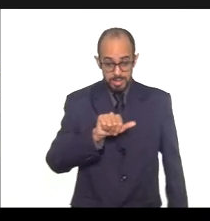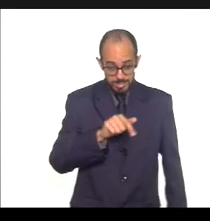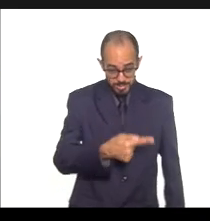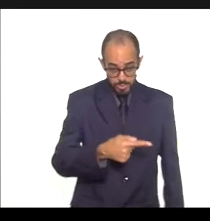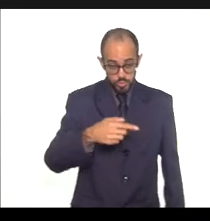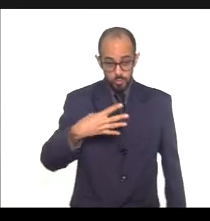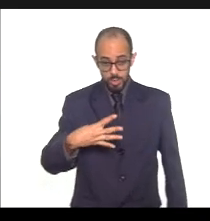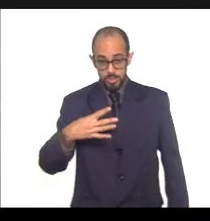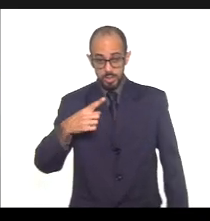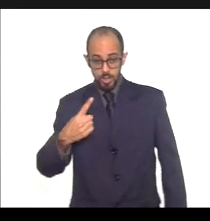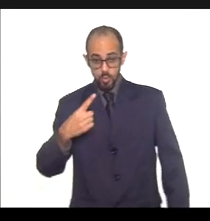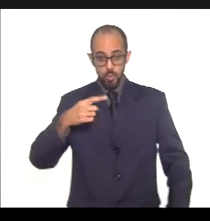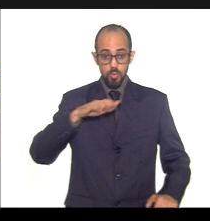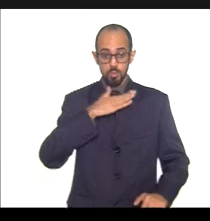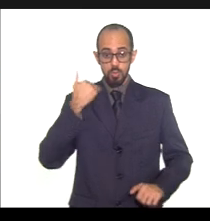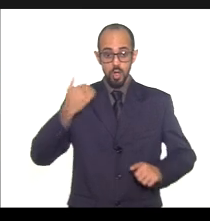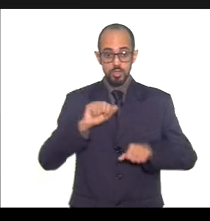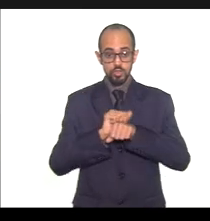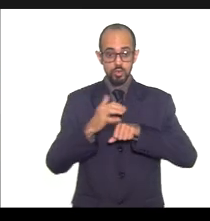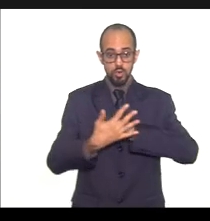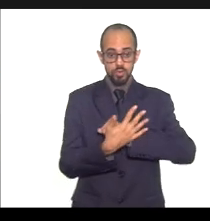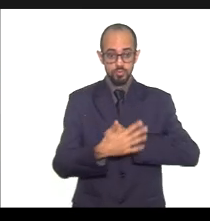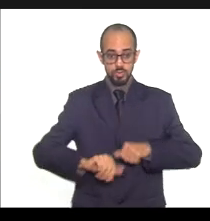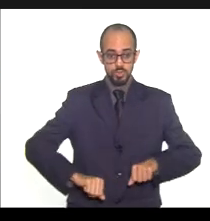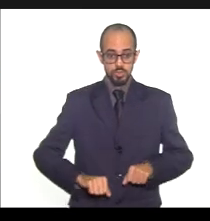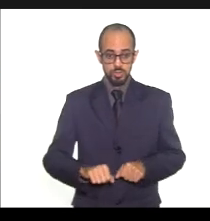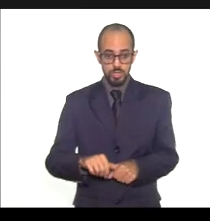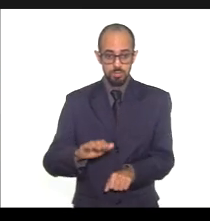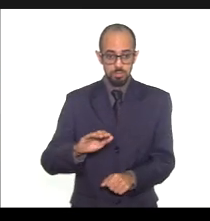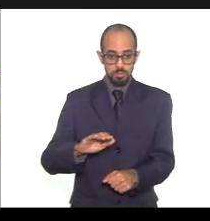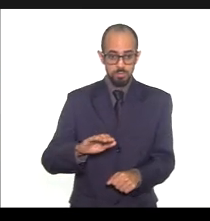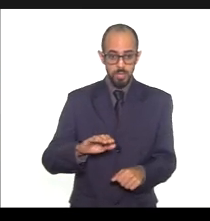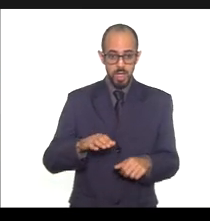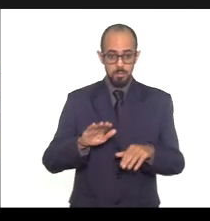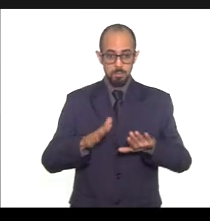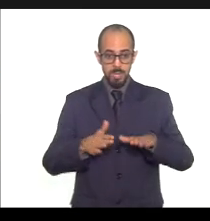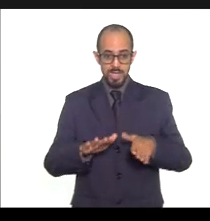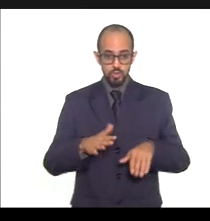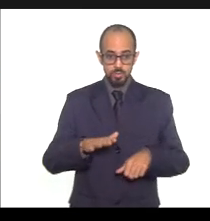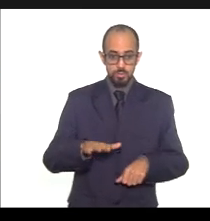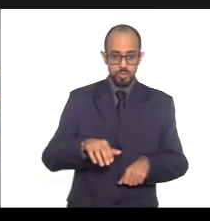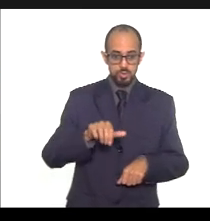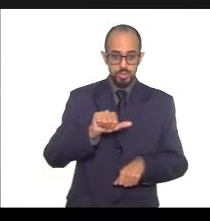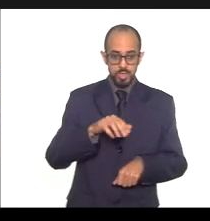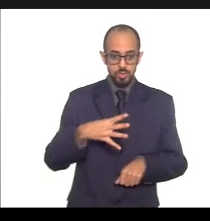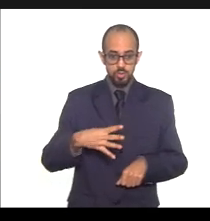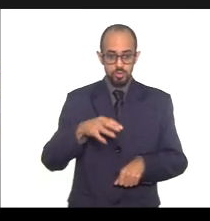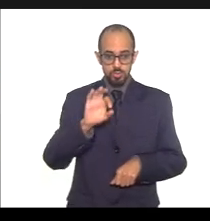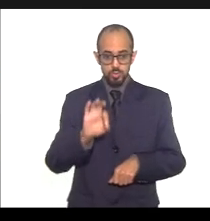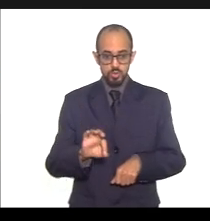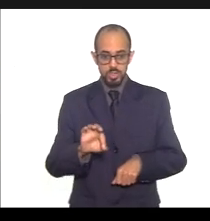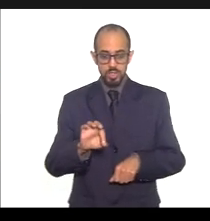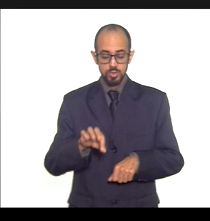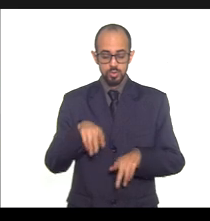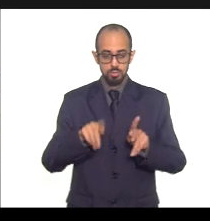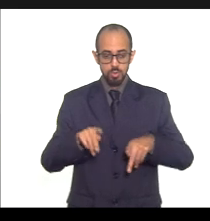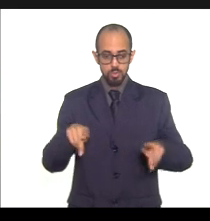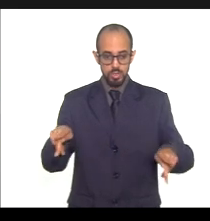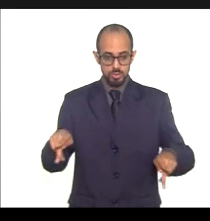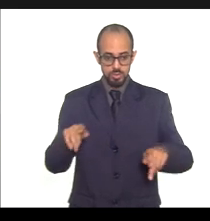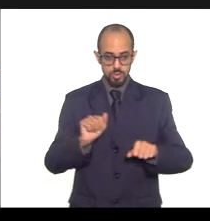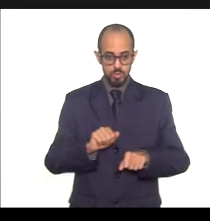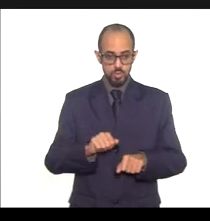casos por 100 mil habitantes no estado, dos quais 109.876 foram